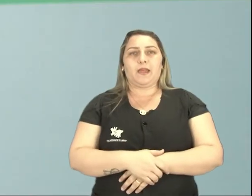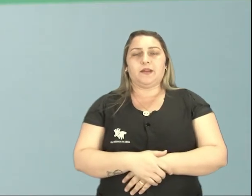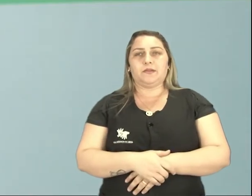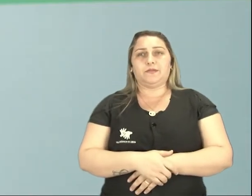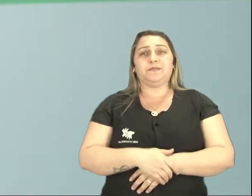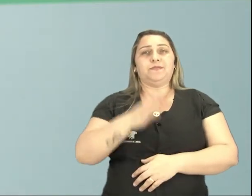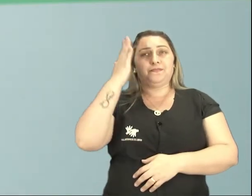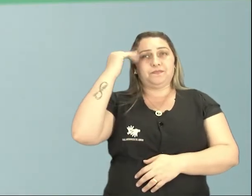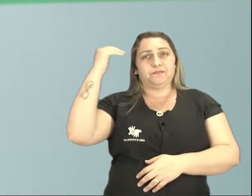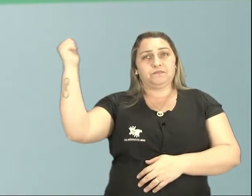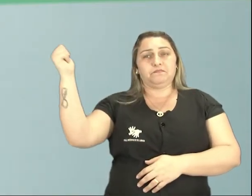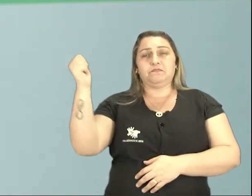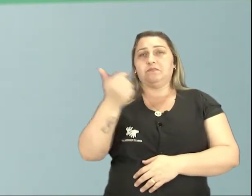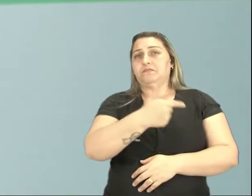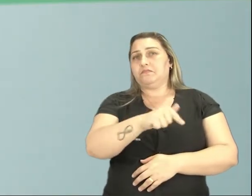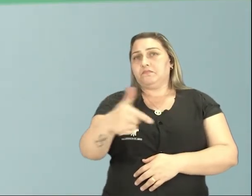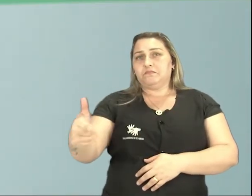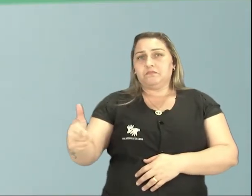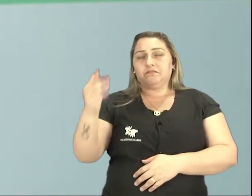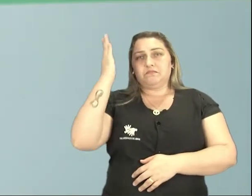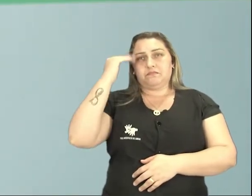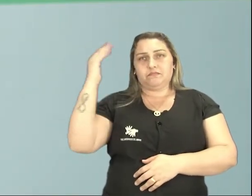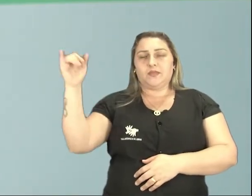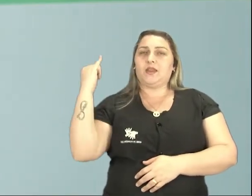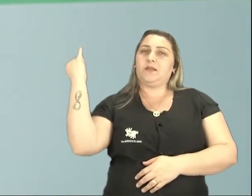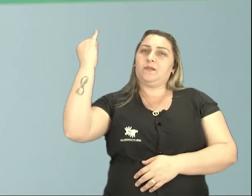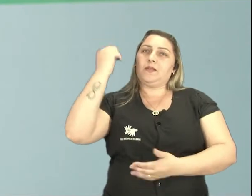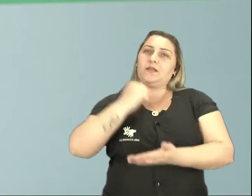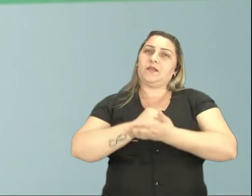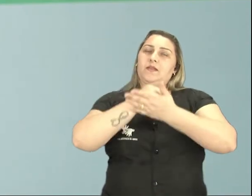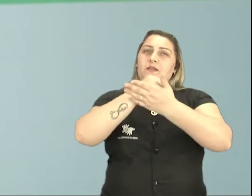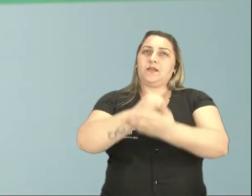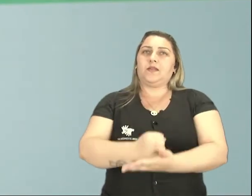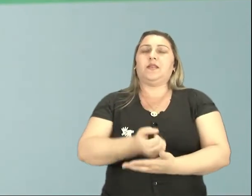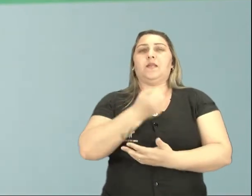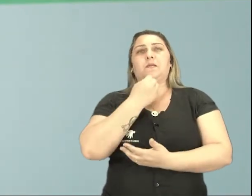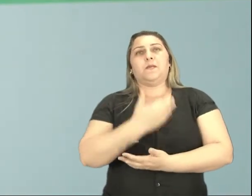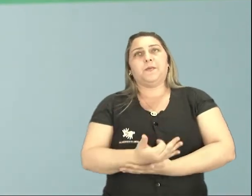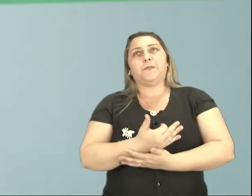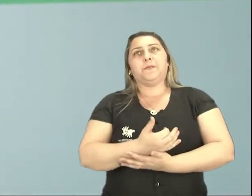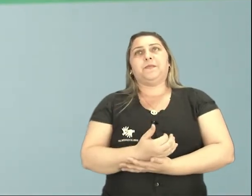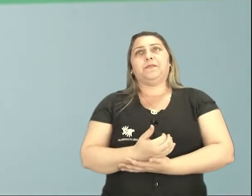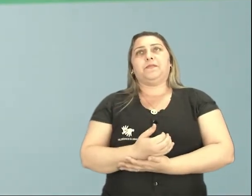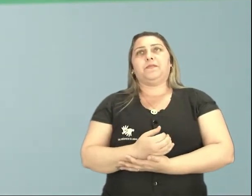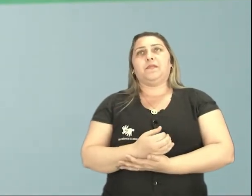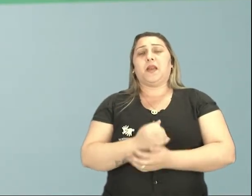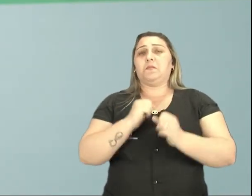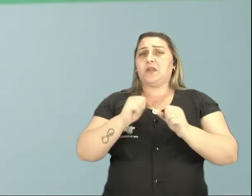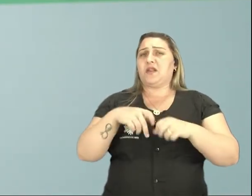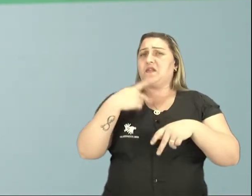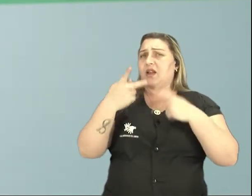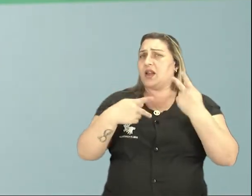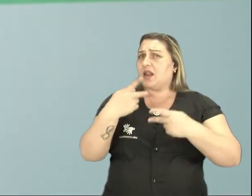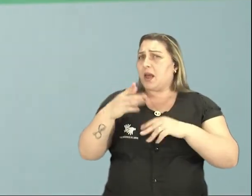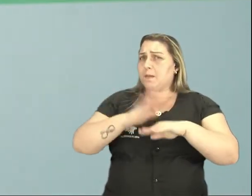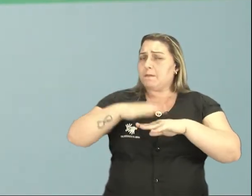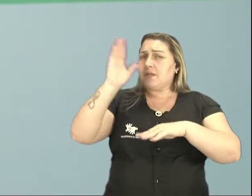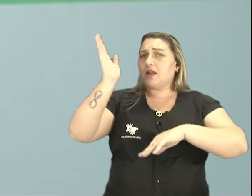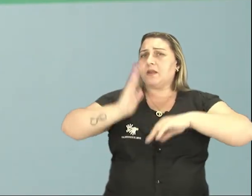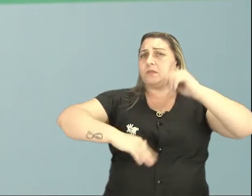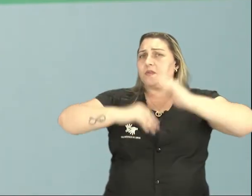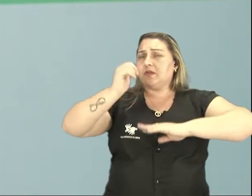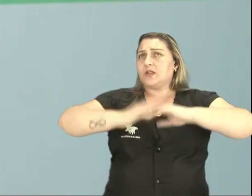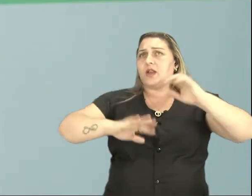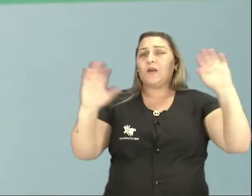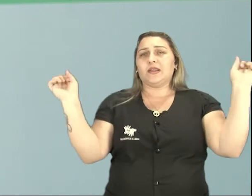tanto apreciamos, não é mesmo? Mesmo aqueles que são famosos, não famosos, é importante a gente dar esse apoio, tá bom? Bom, é